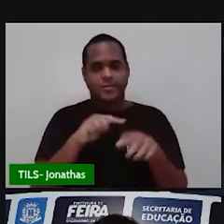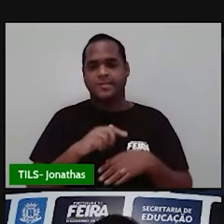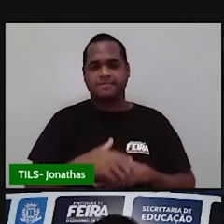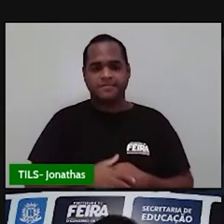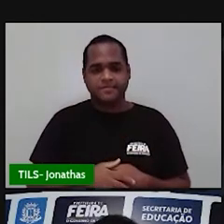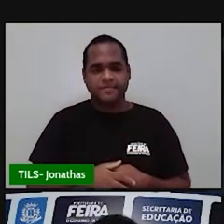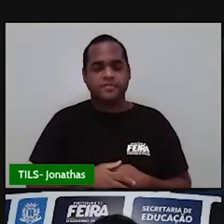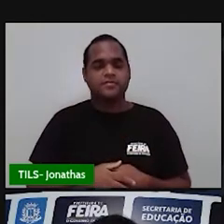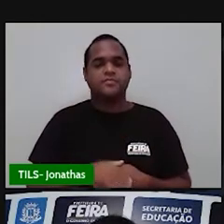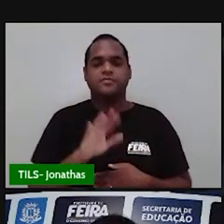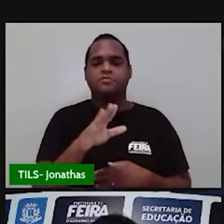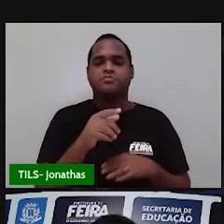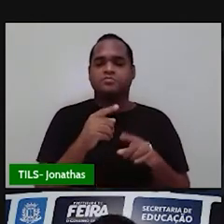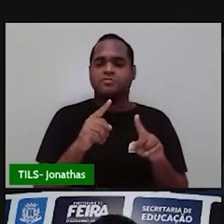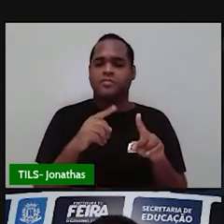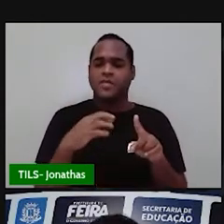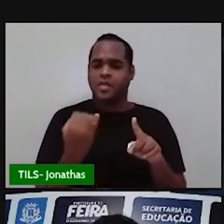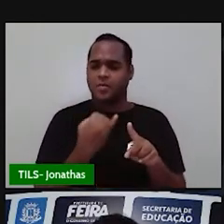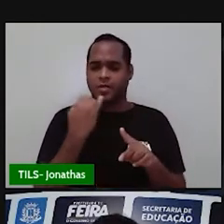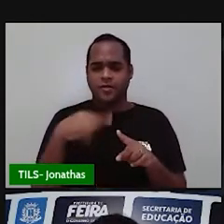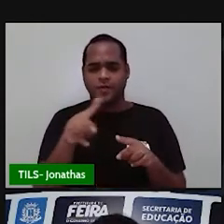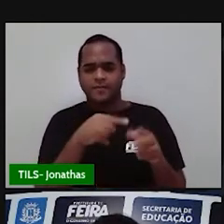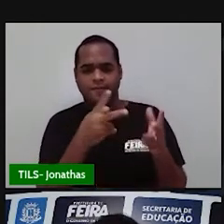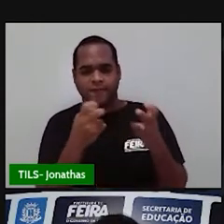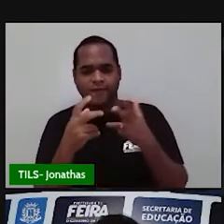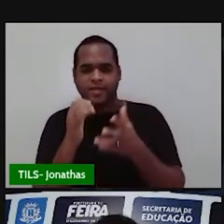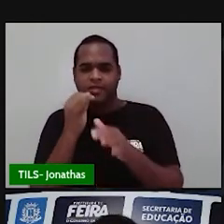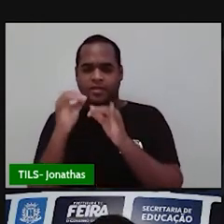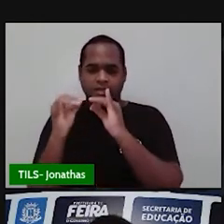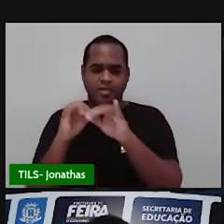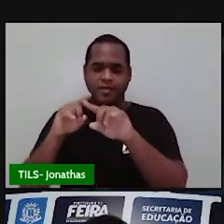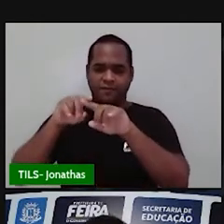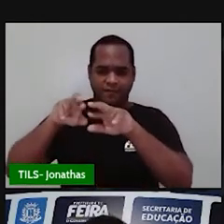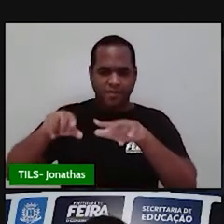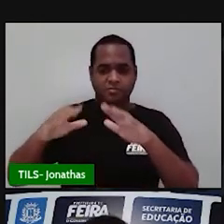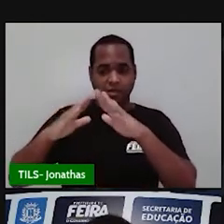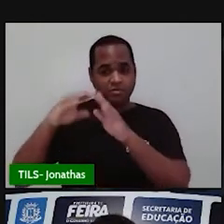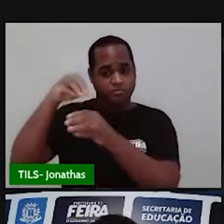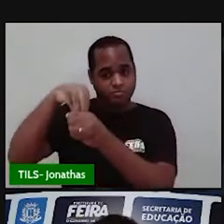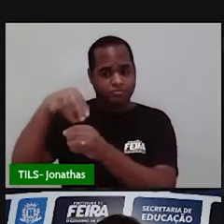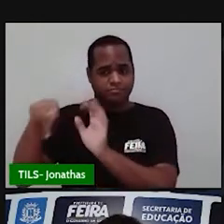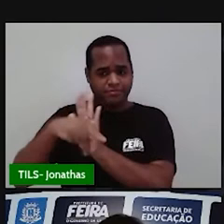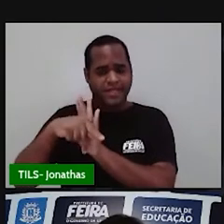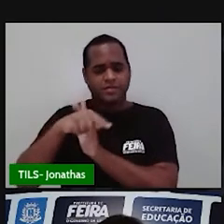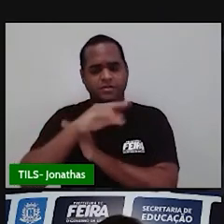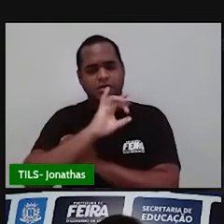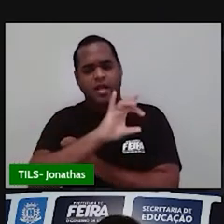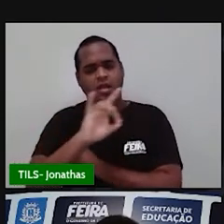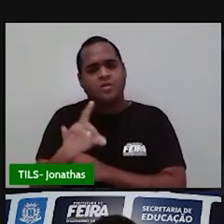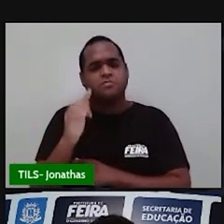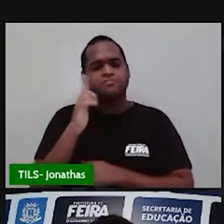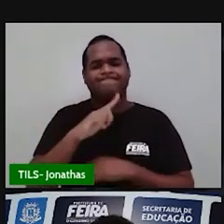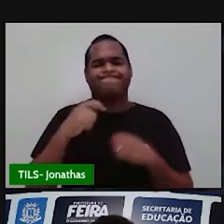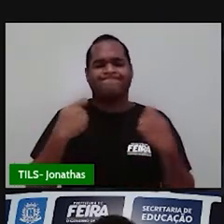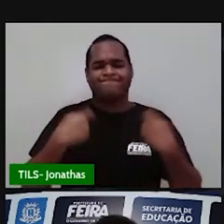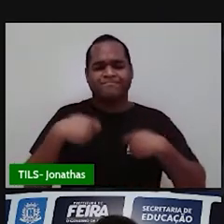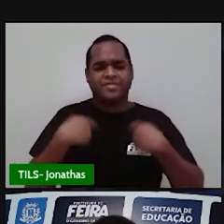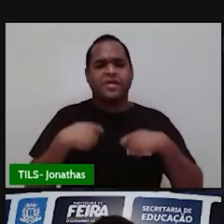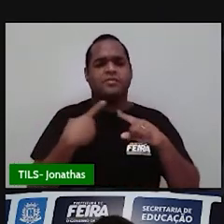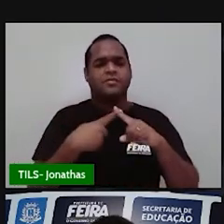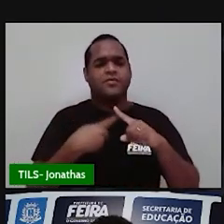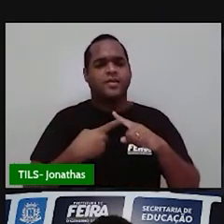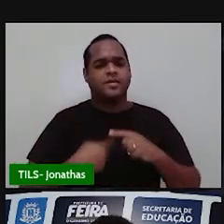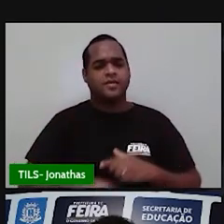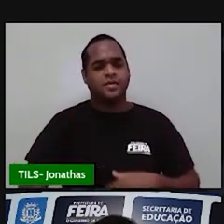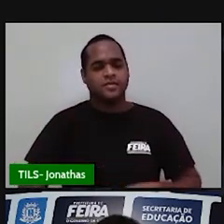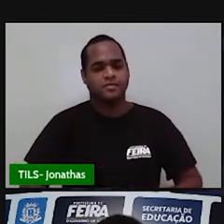Por que que é importante nós observarmos o consumo de energia elétrica das nossas